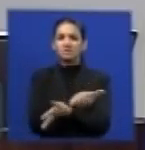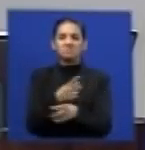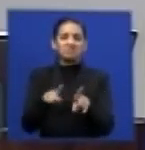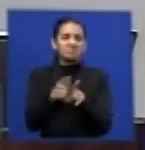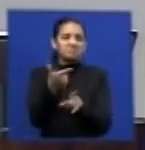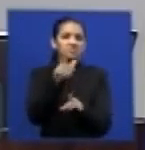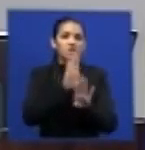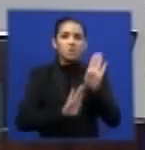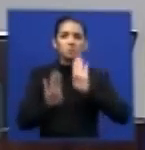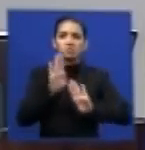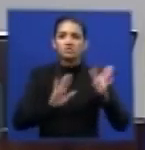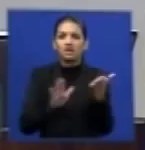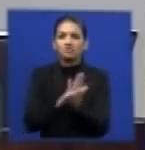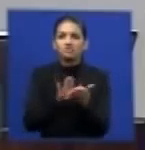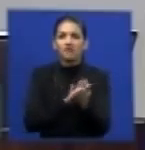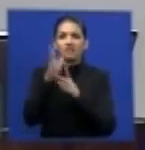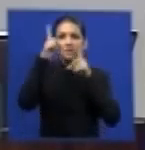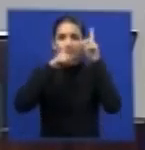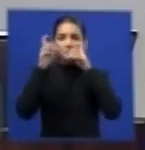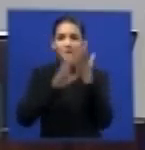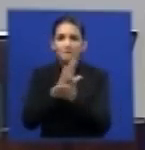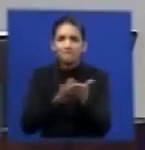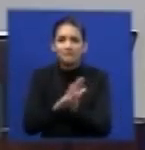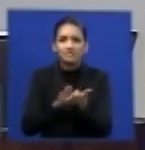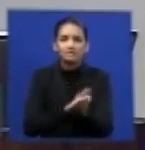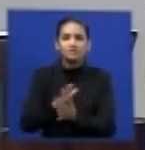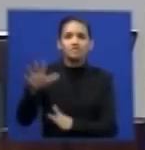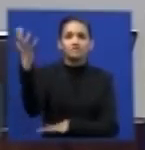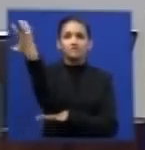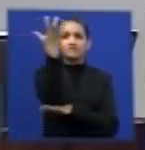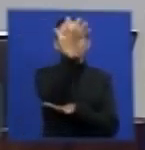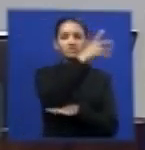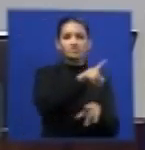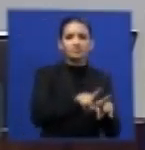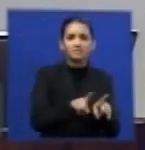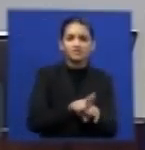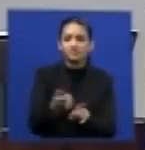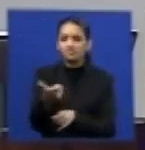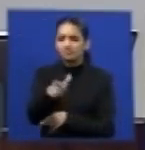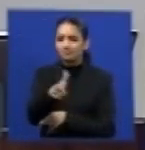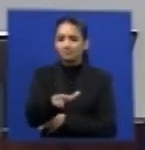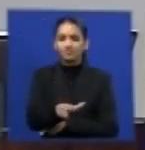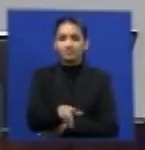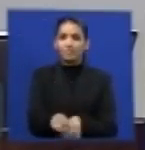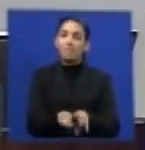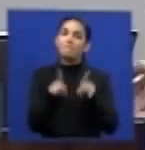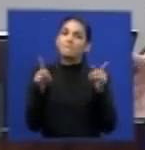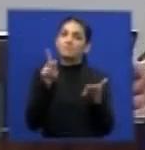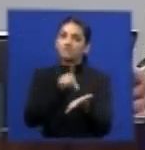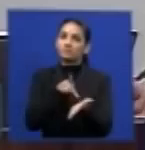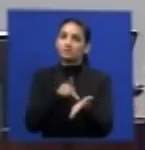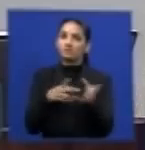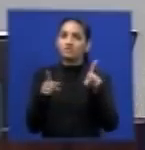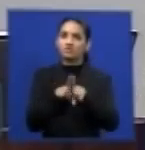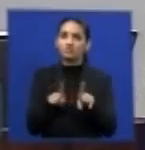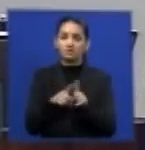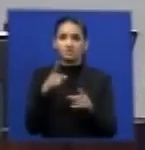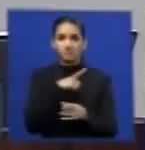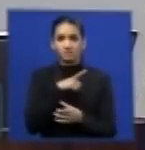cuidado com a questão na questão dos zoneamentos na questão do ordenamento territorial que na verdade parcela